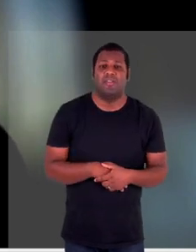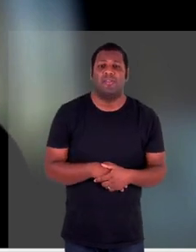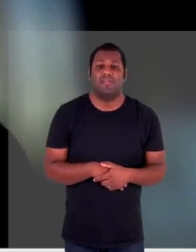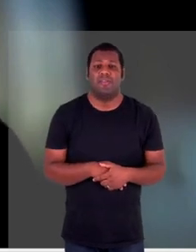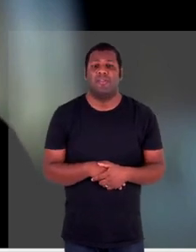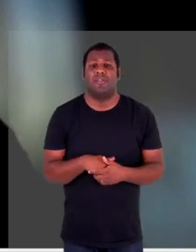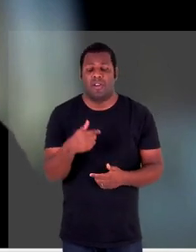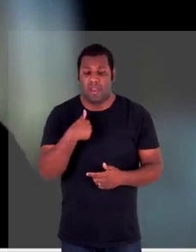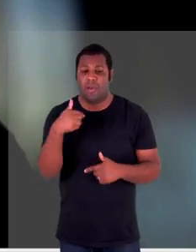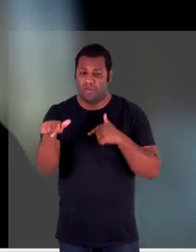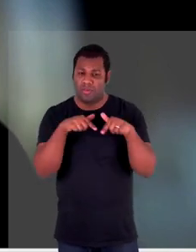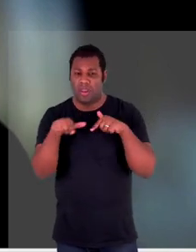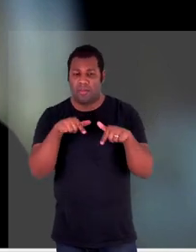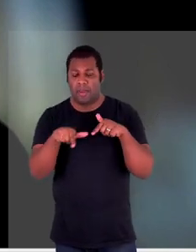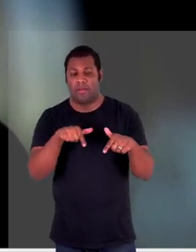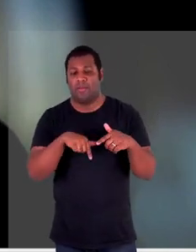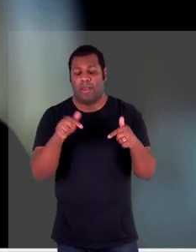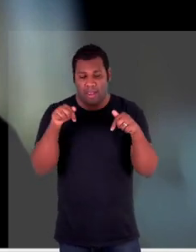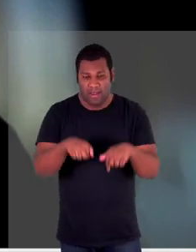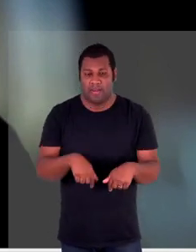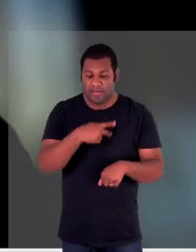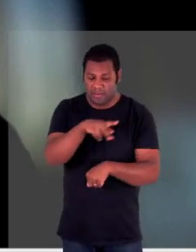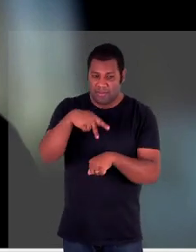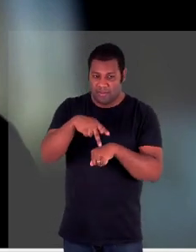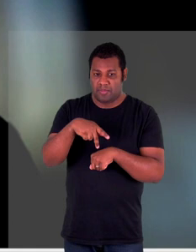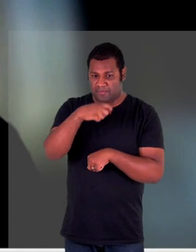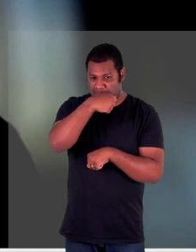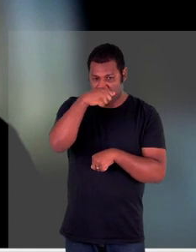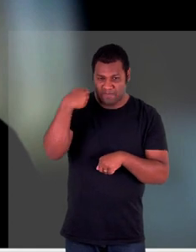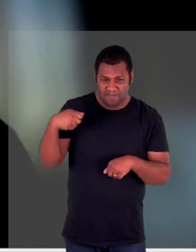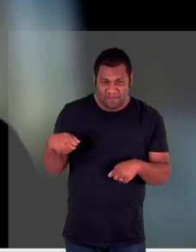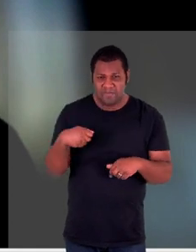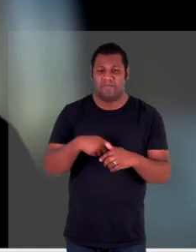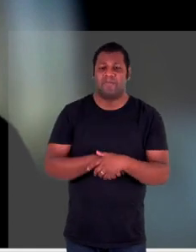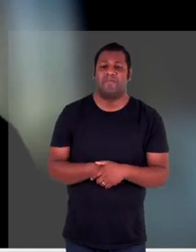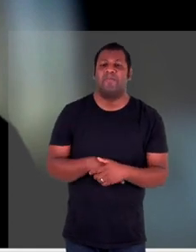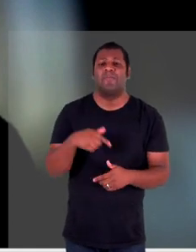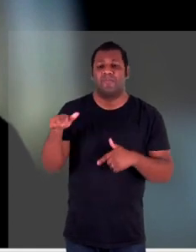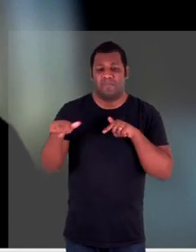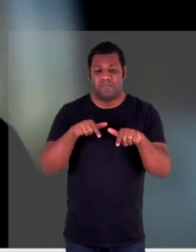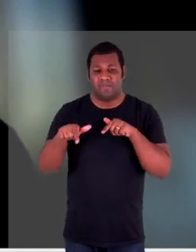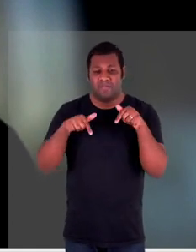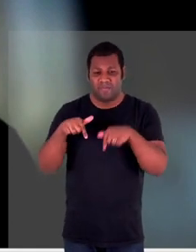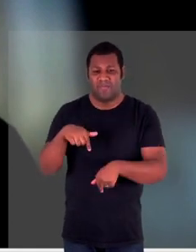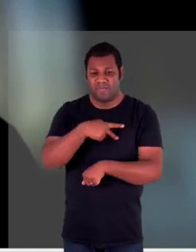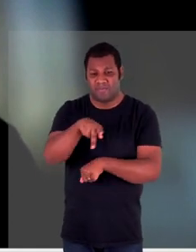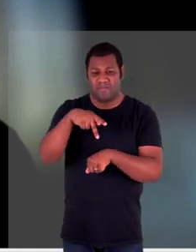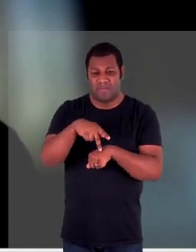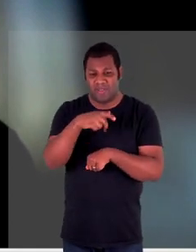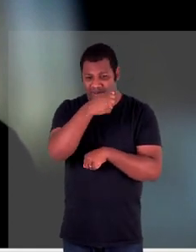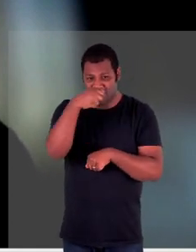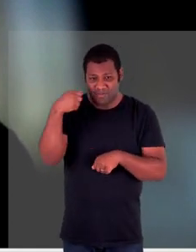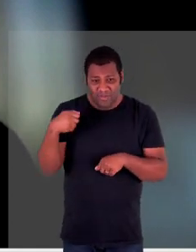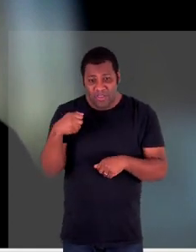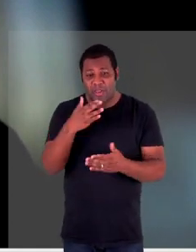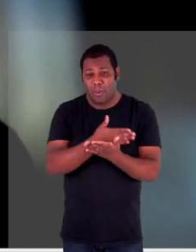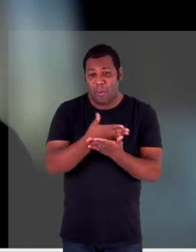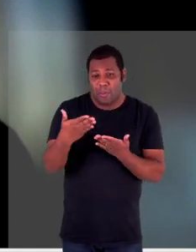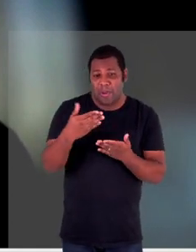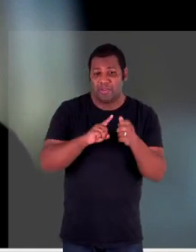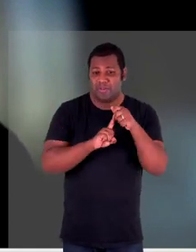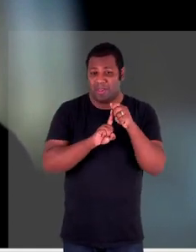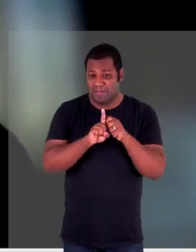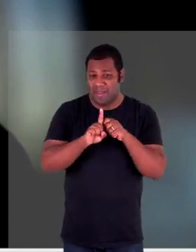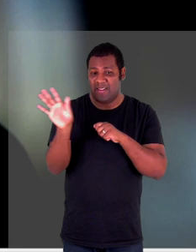daí para minha apresentação eu trabalho aqui na Ucrânia então desde fevereiro do ano passado quando a